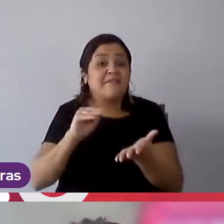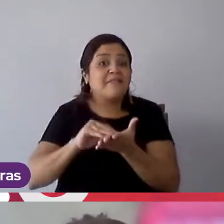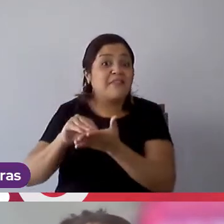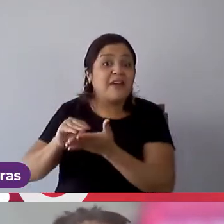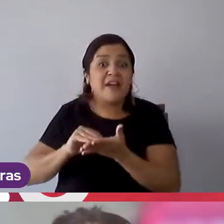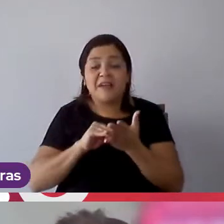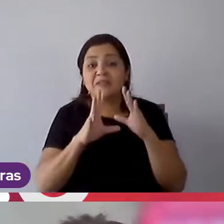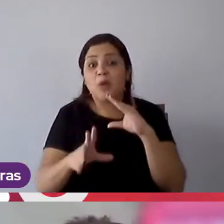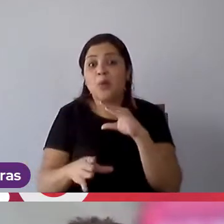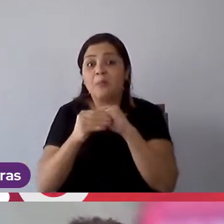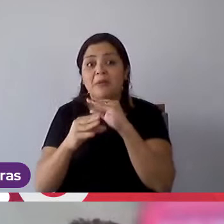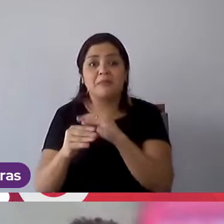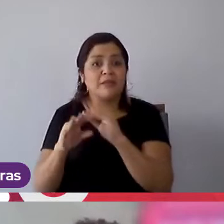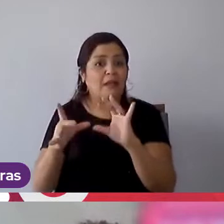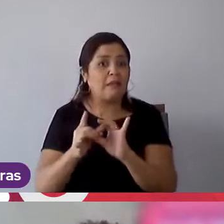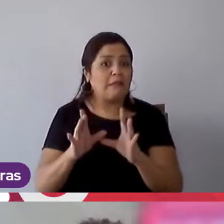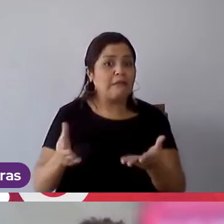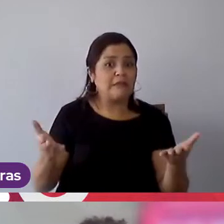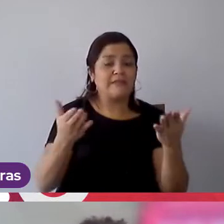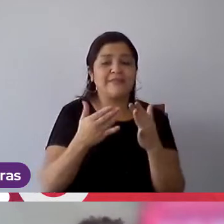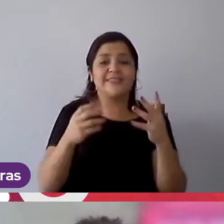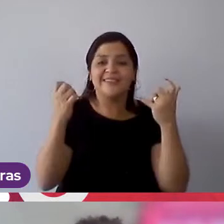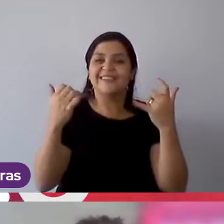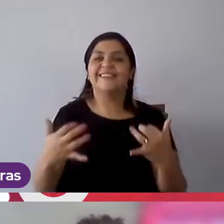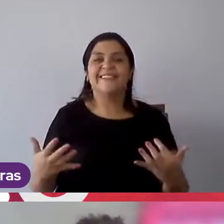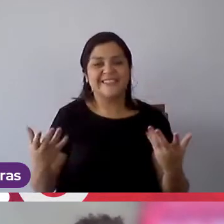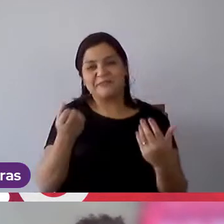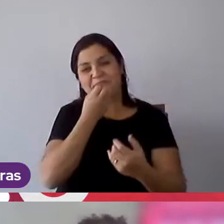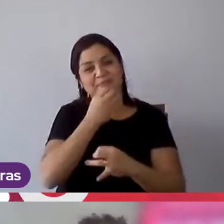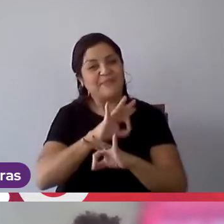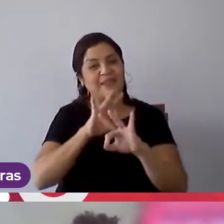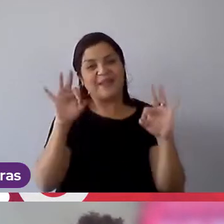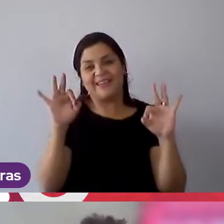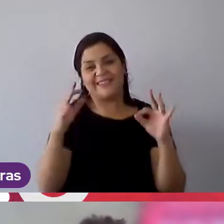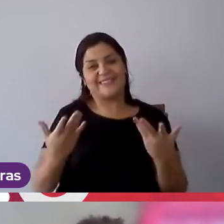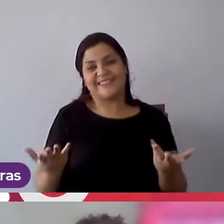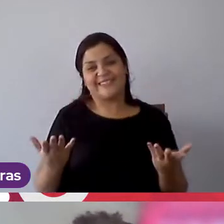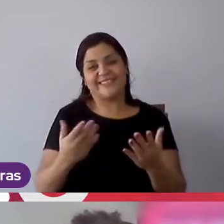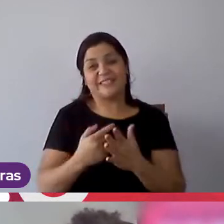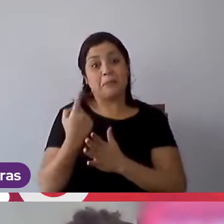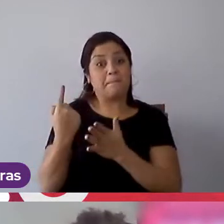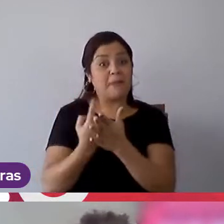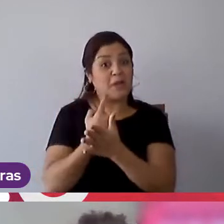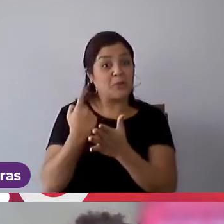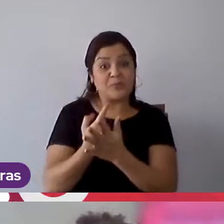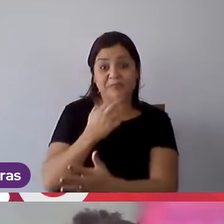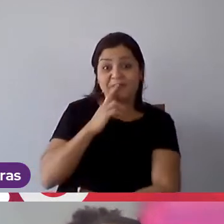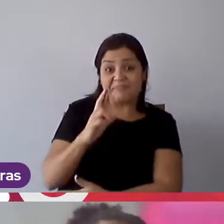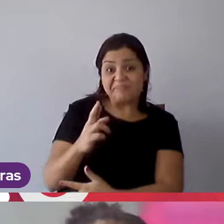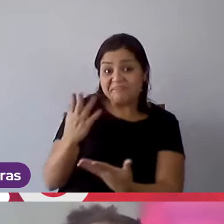posso acrescentar aqui, né, mas explicaram também, então talvez sejam as perguntas agora, né,